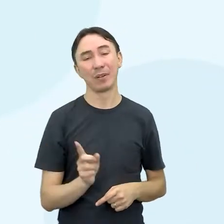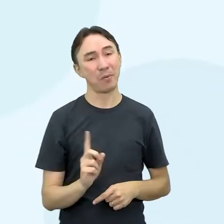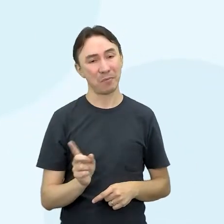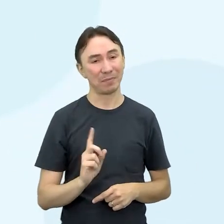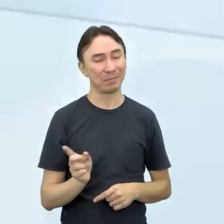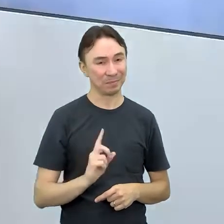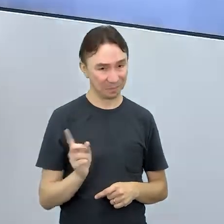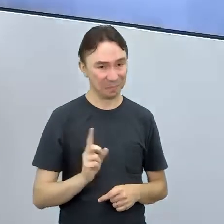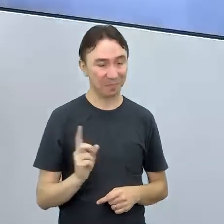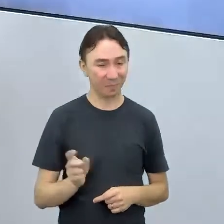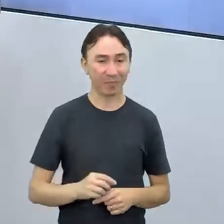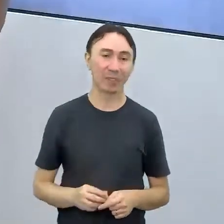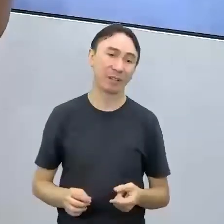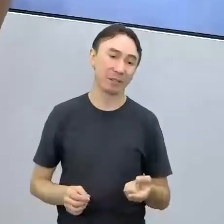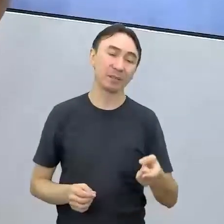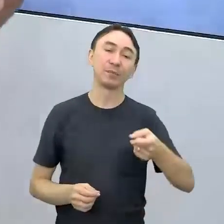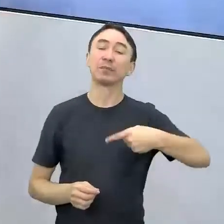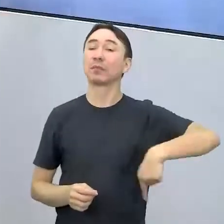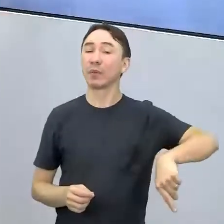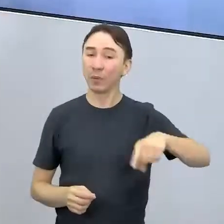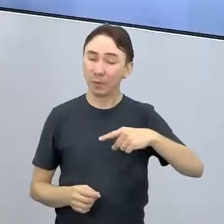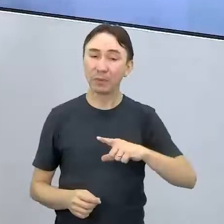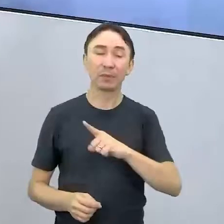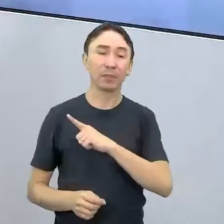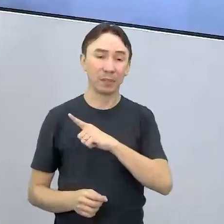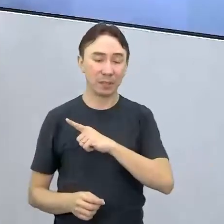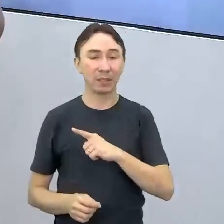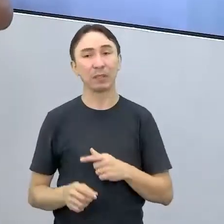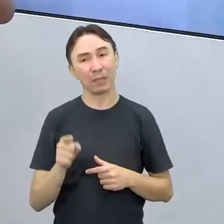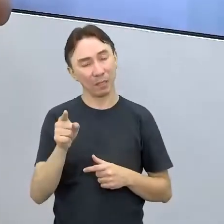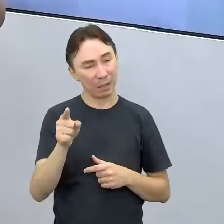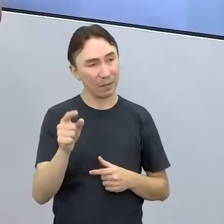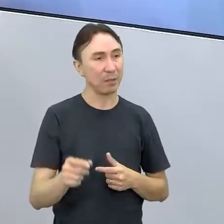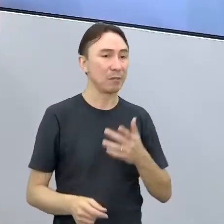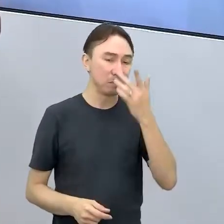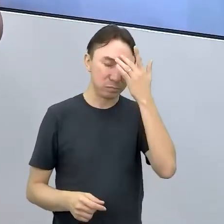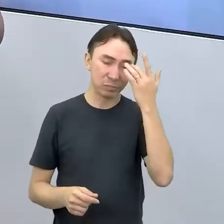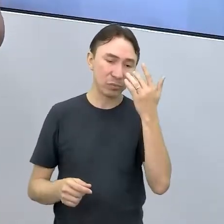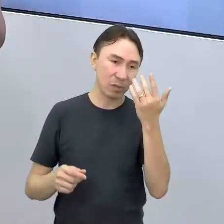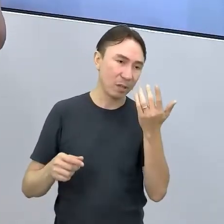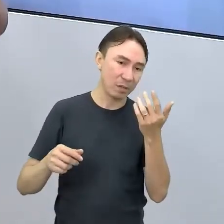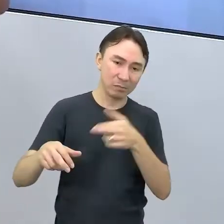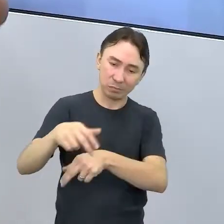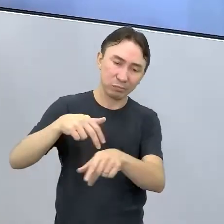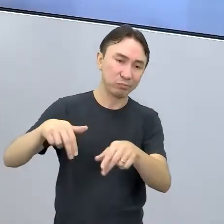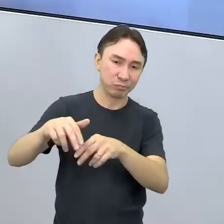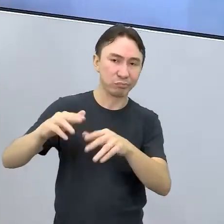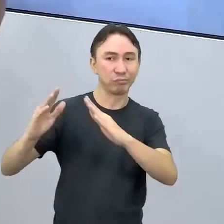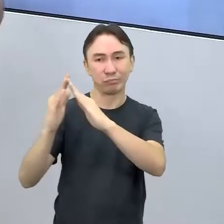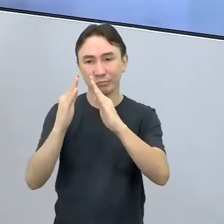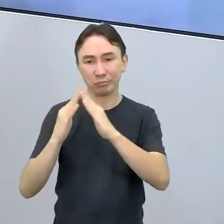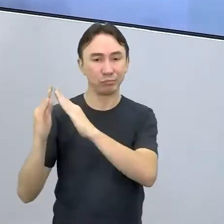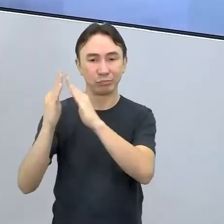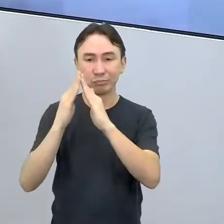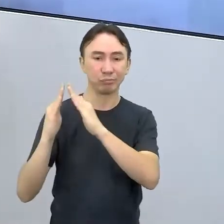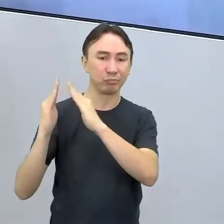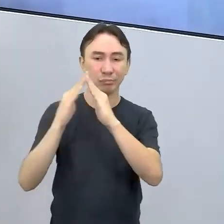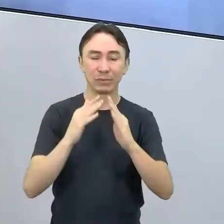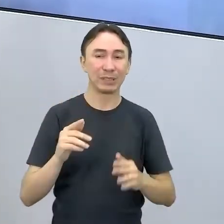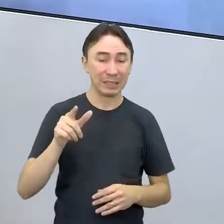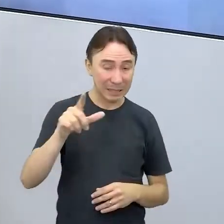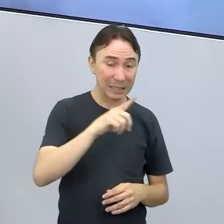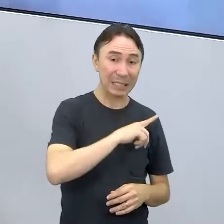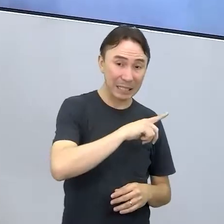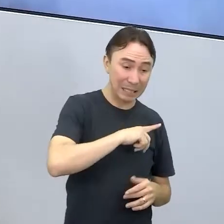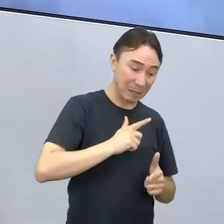A gente vai agregar valor para uma comunidade, a gente vai resolver um problema já